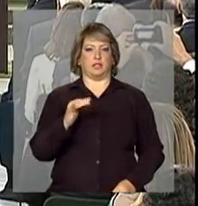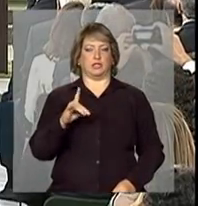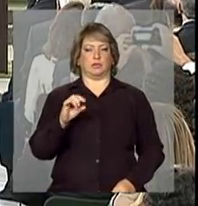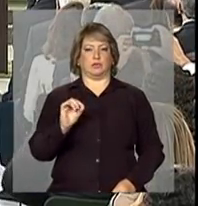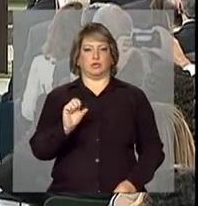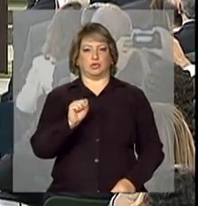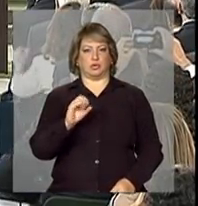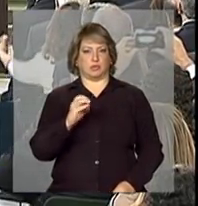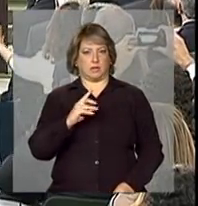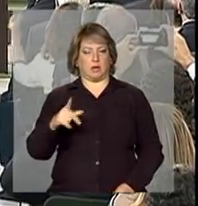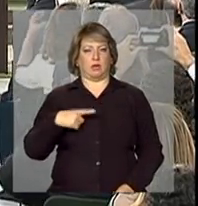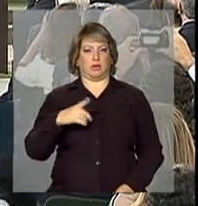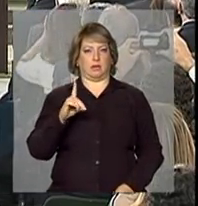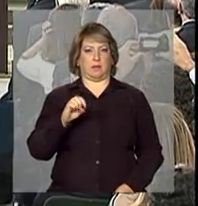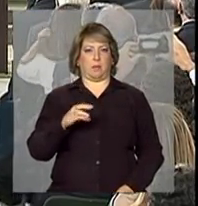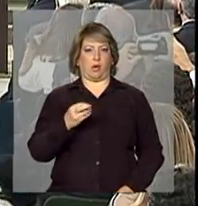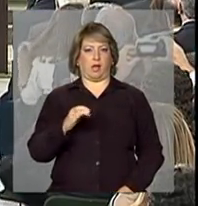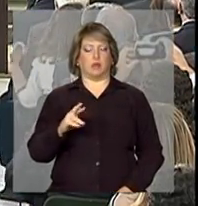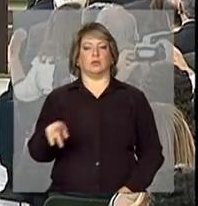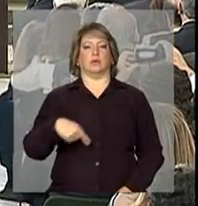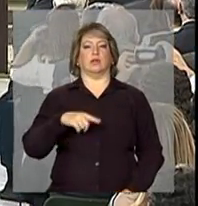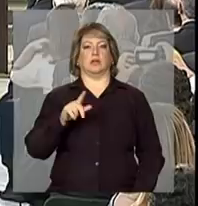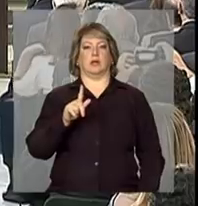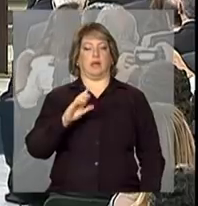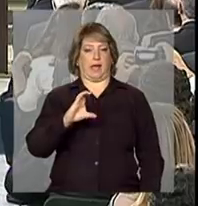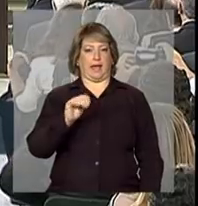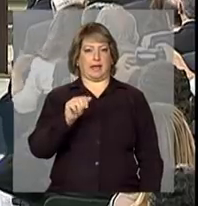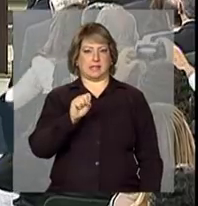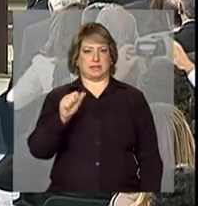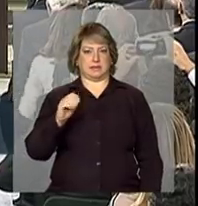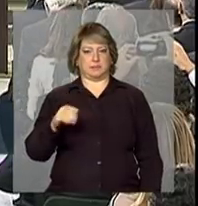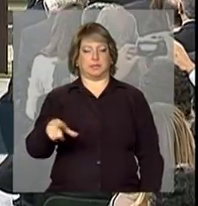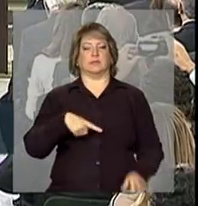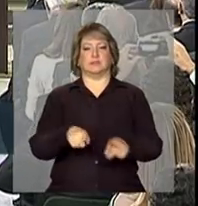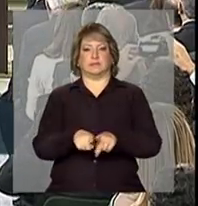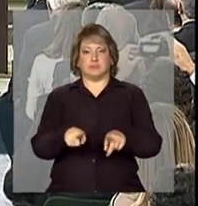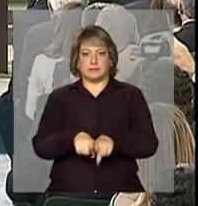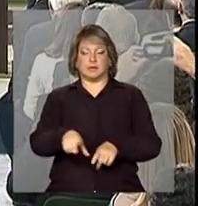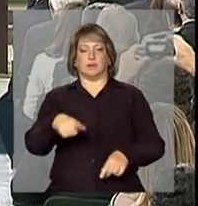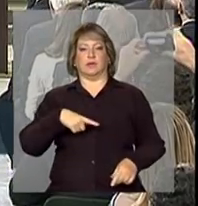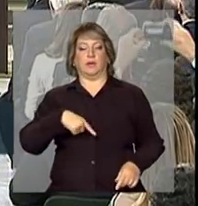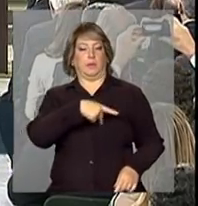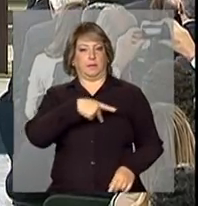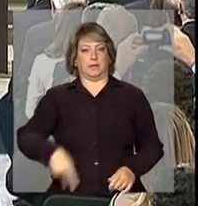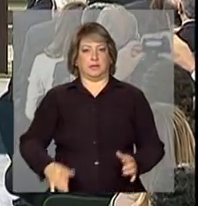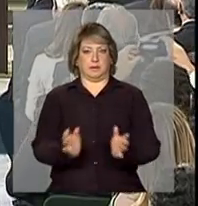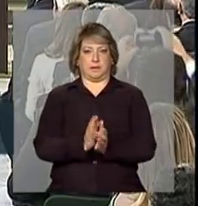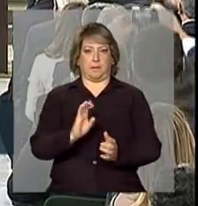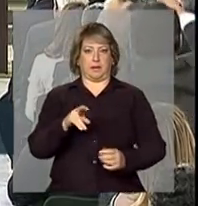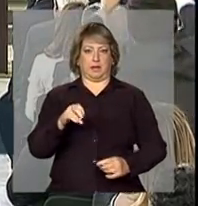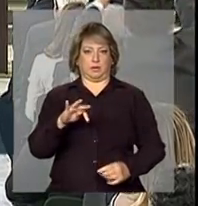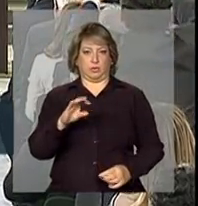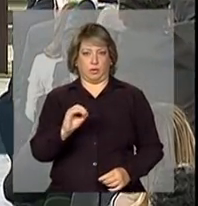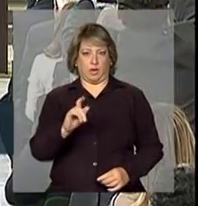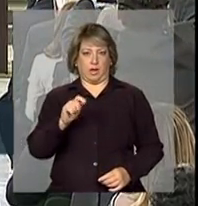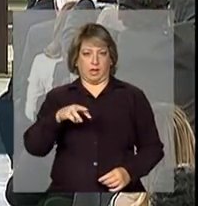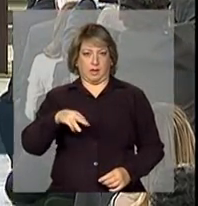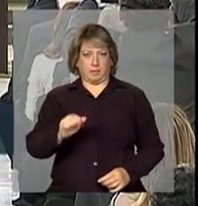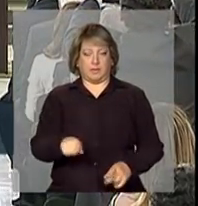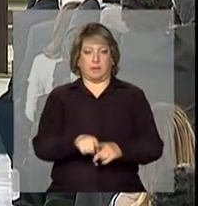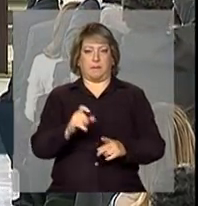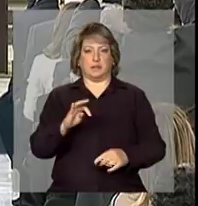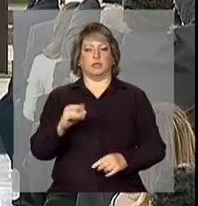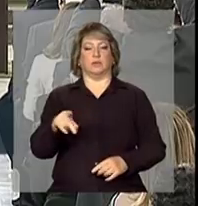-Democrático, Gilberto Kassab, o presidente do Partido Trabalhista Brasileiro, Benito Gama, o